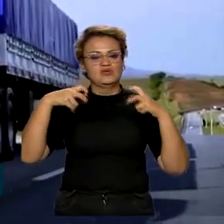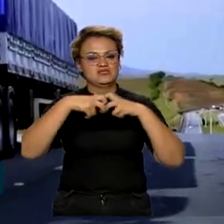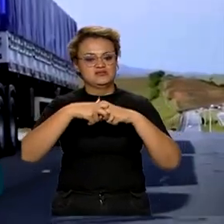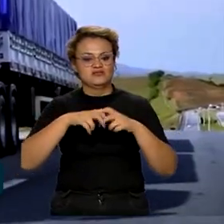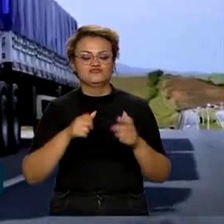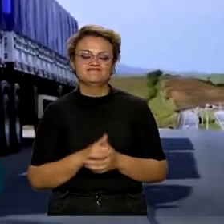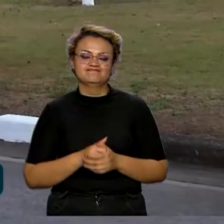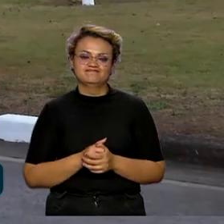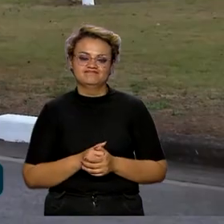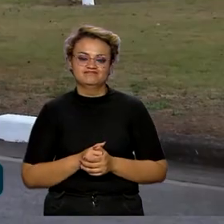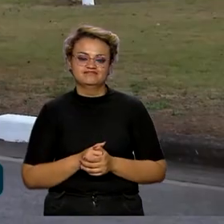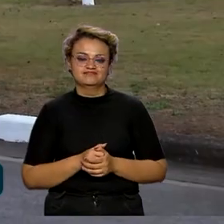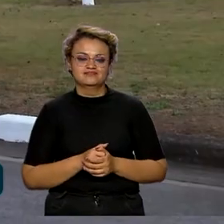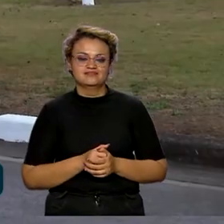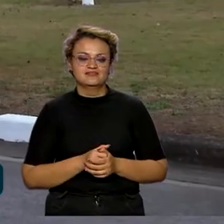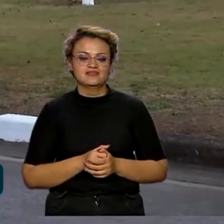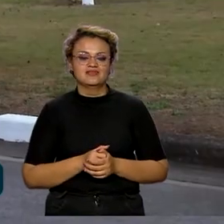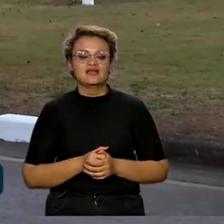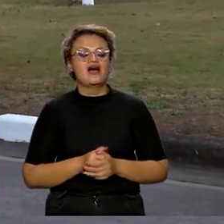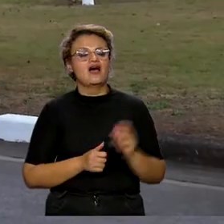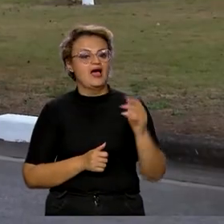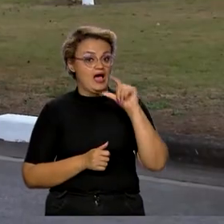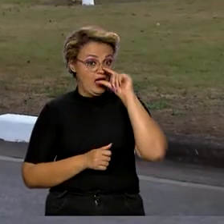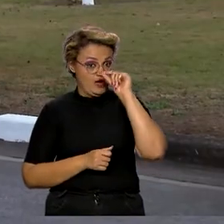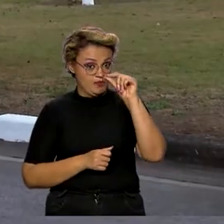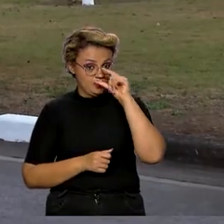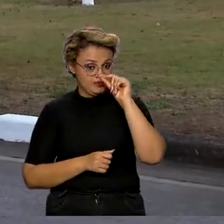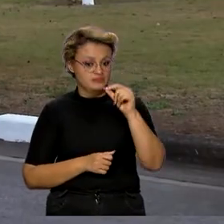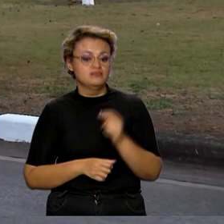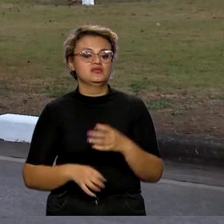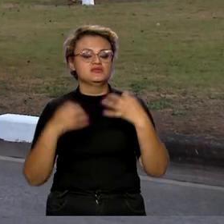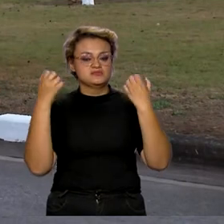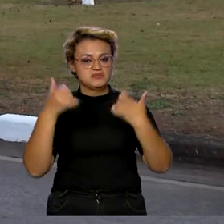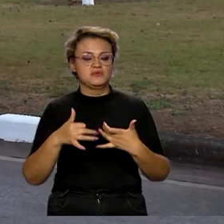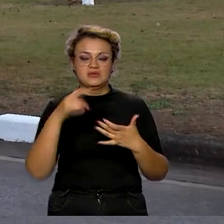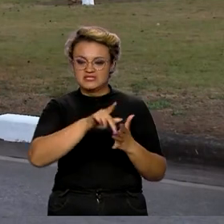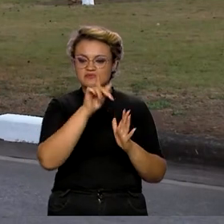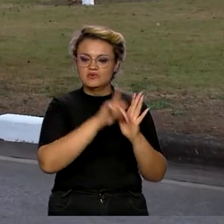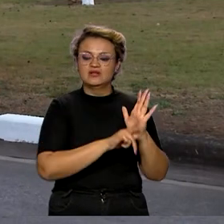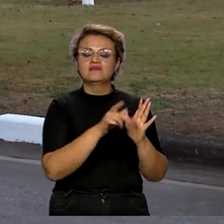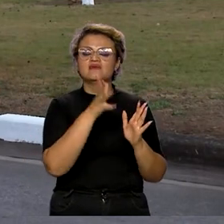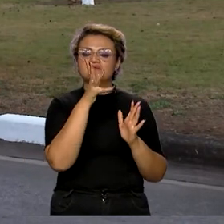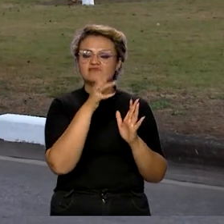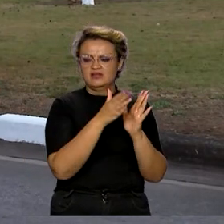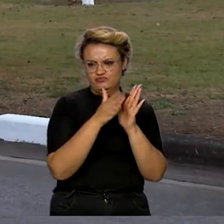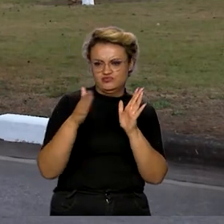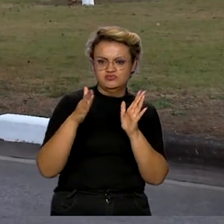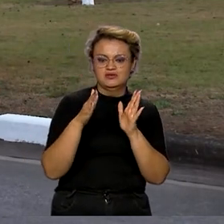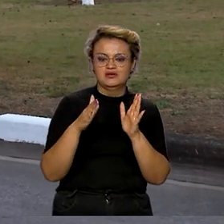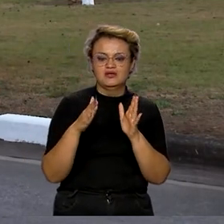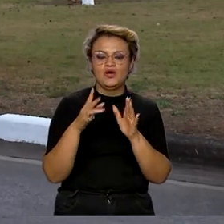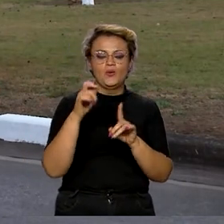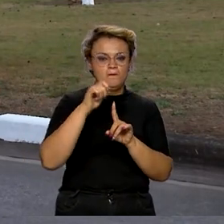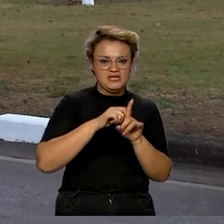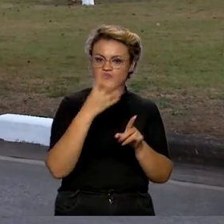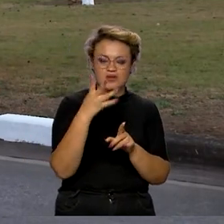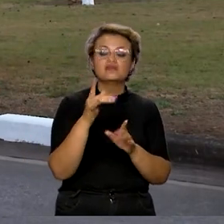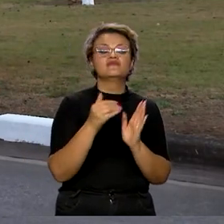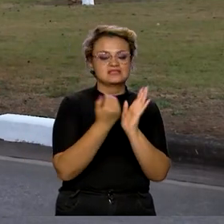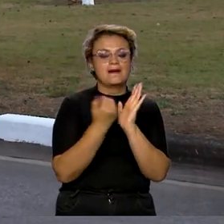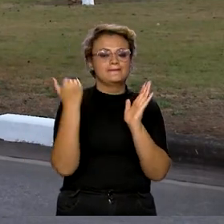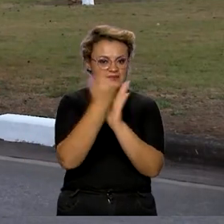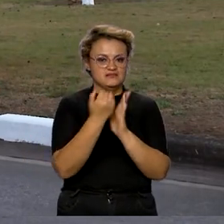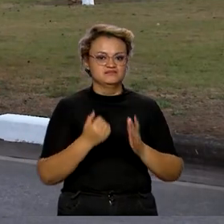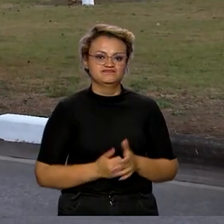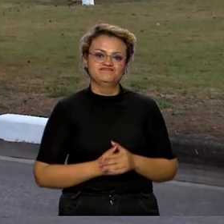nas rodovias. O presidente em exercício, Geraldo Alckmin, confirmou que o programa vai durar mais tempo do que os quatro meses previstos